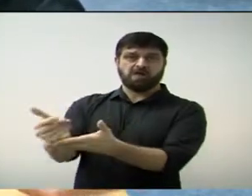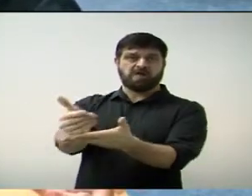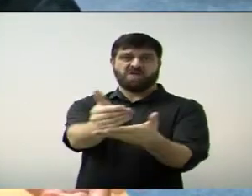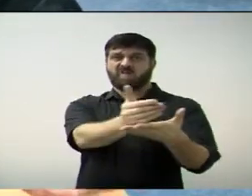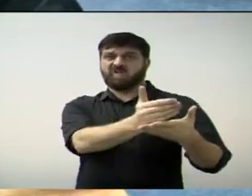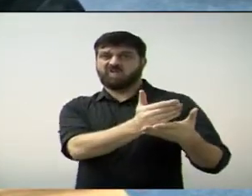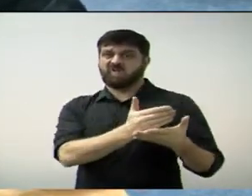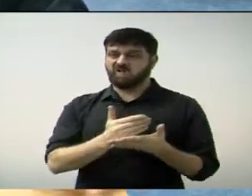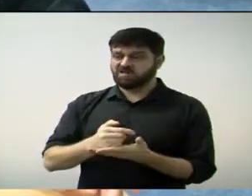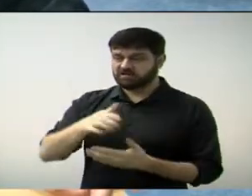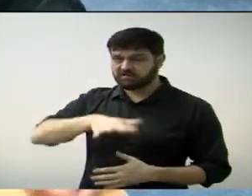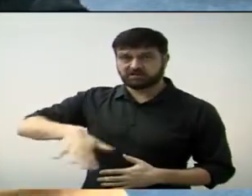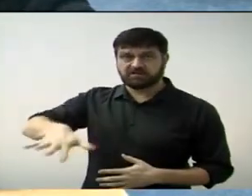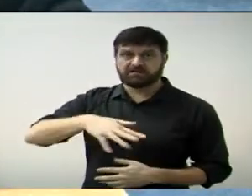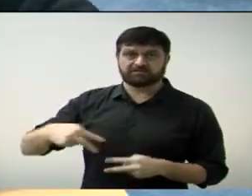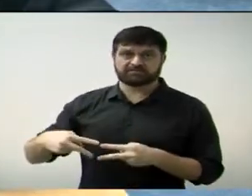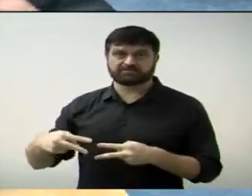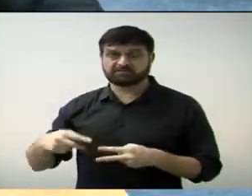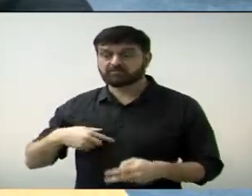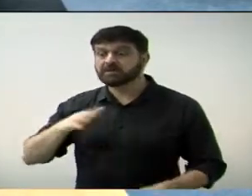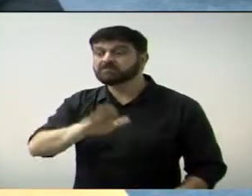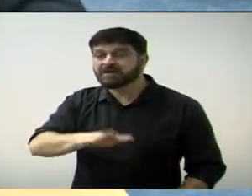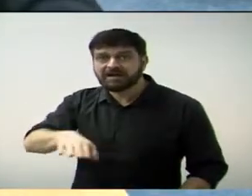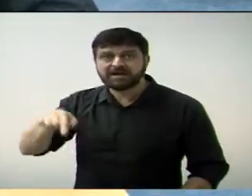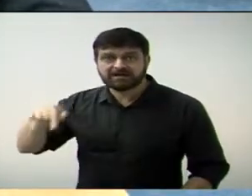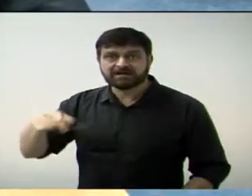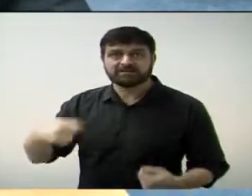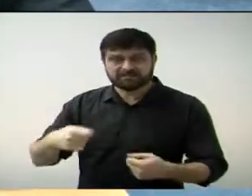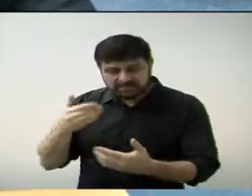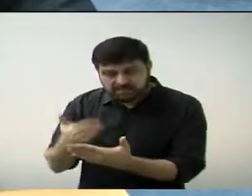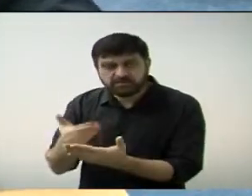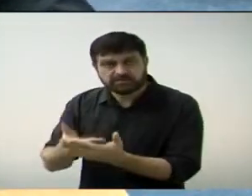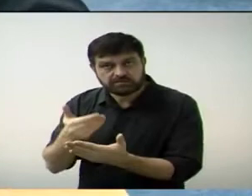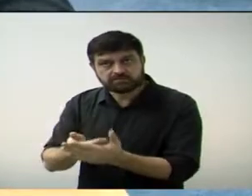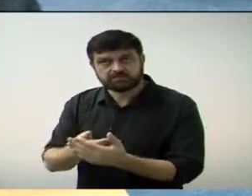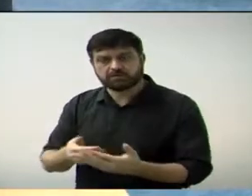esquecendo que as nossas crianças têm também que estudar.